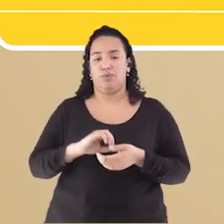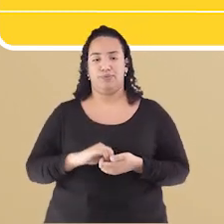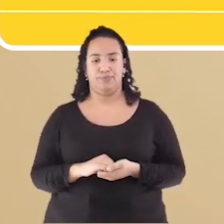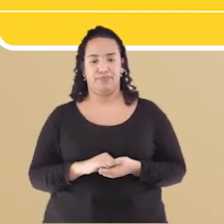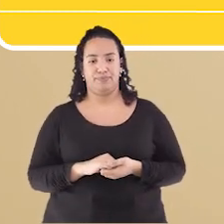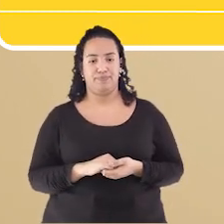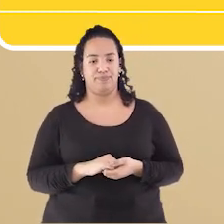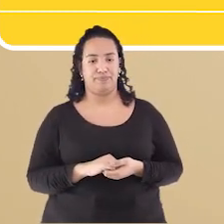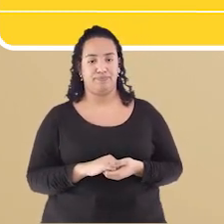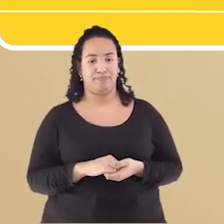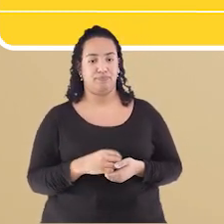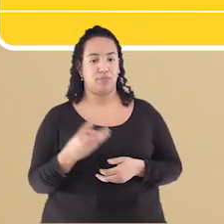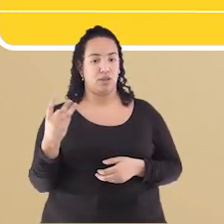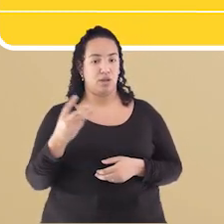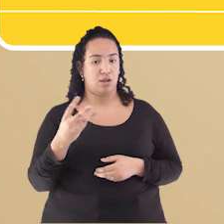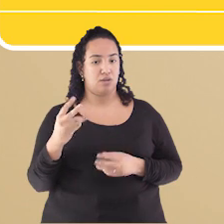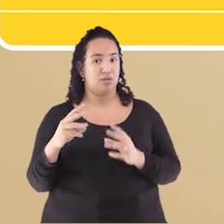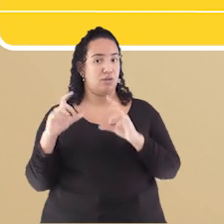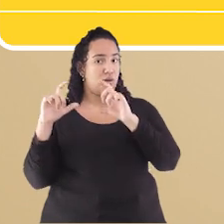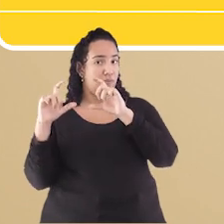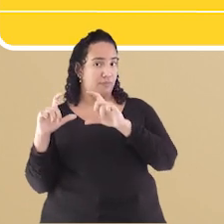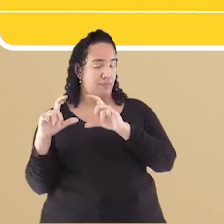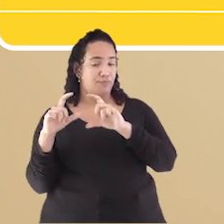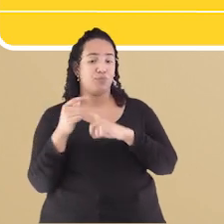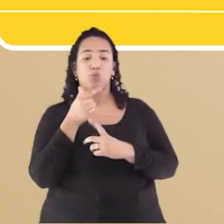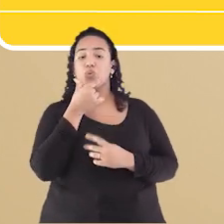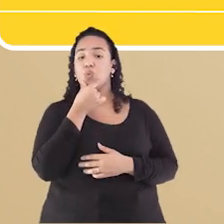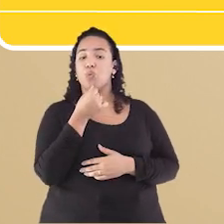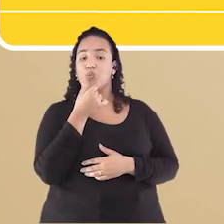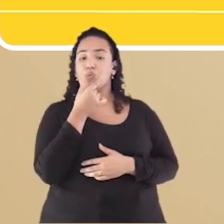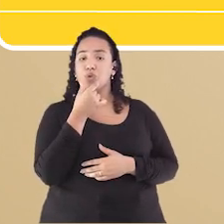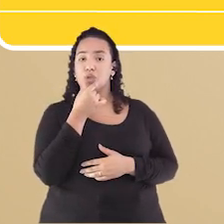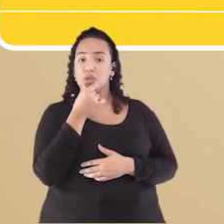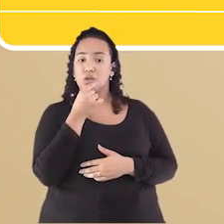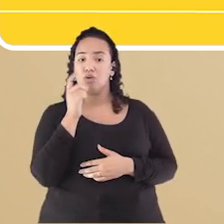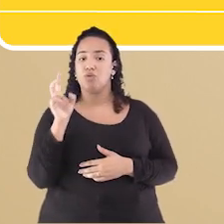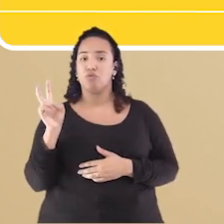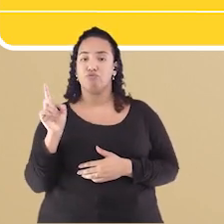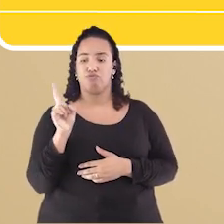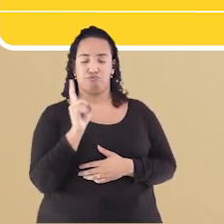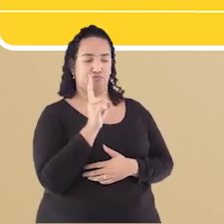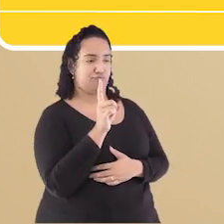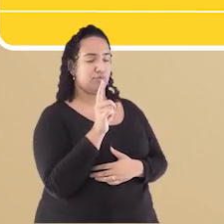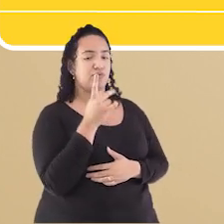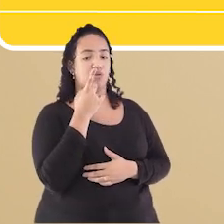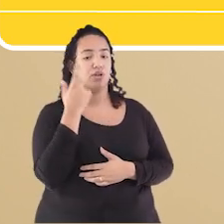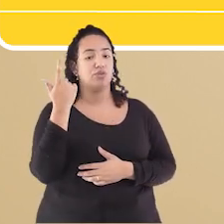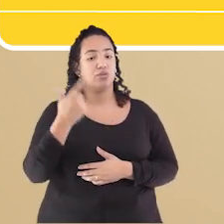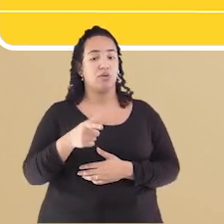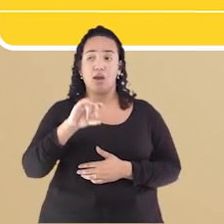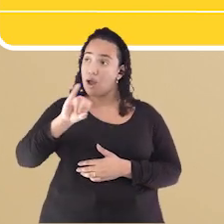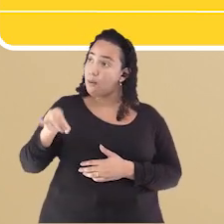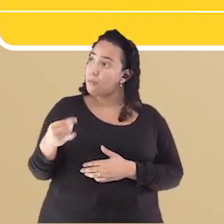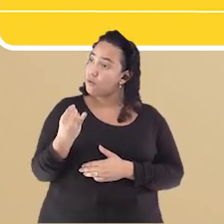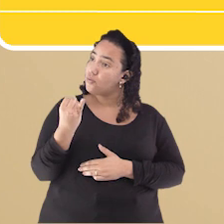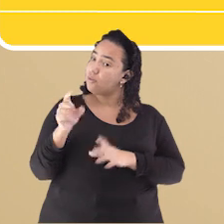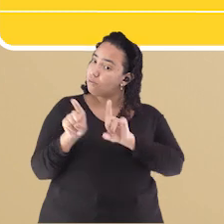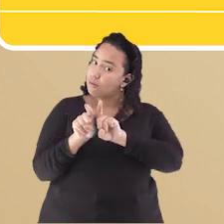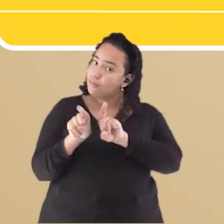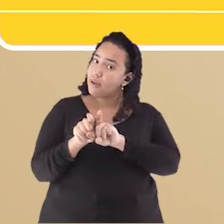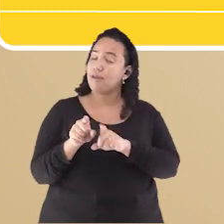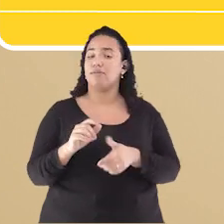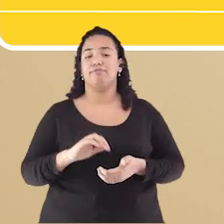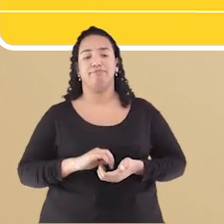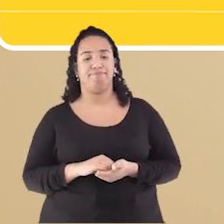No terceiro quadrinho Armandinho Se vira novamente E diz Aproveite Para ver